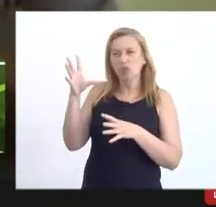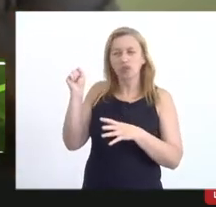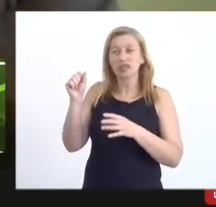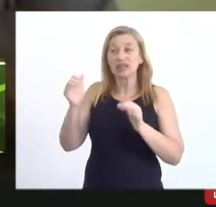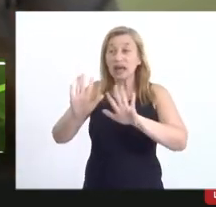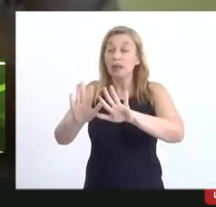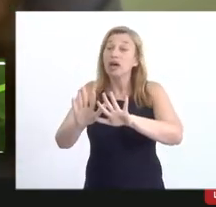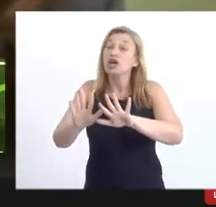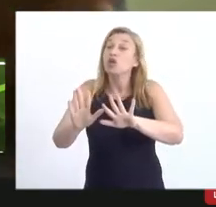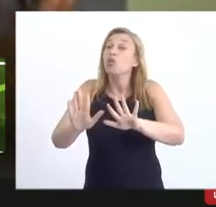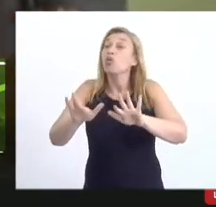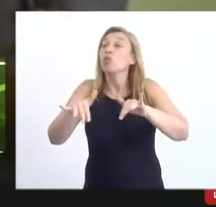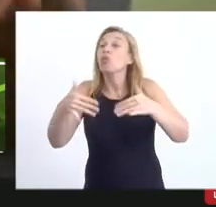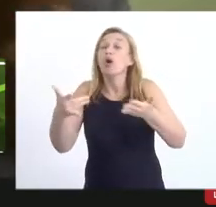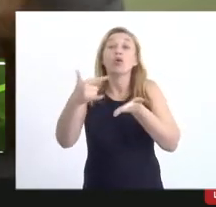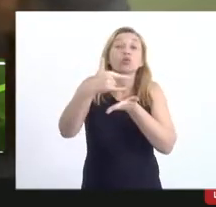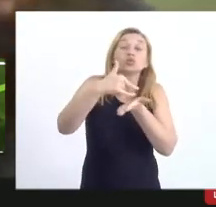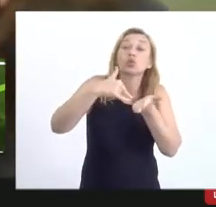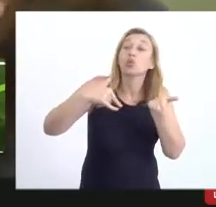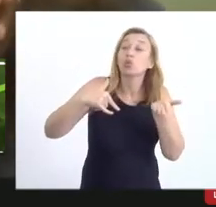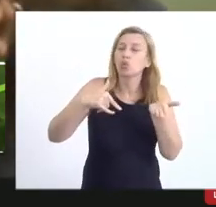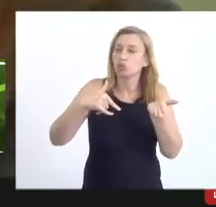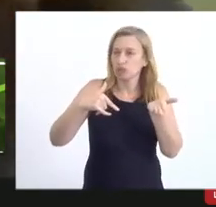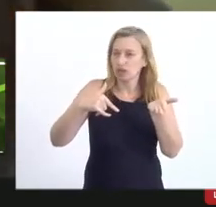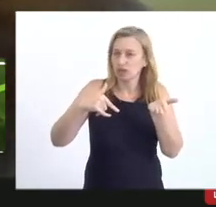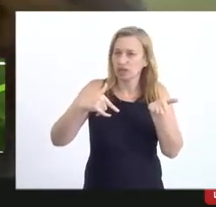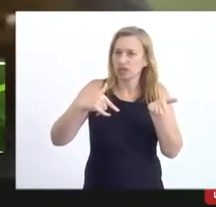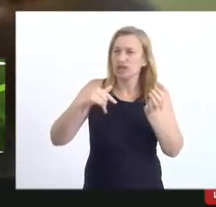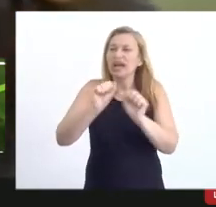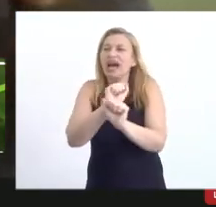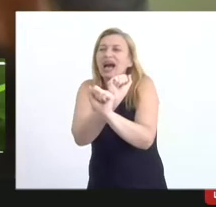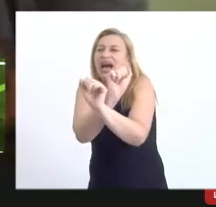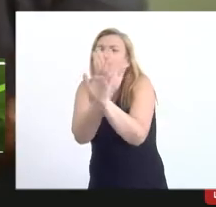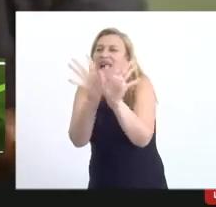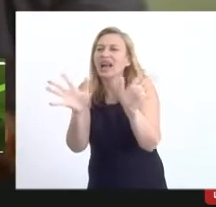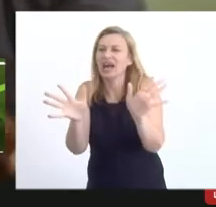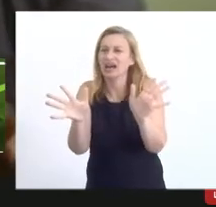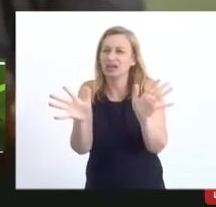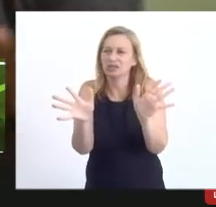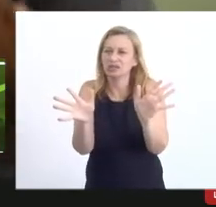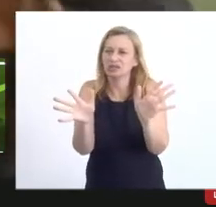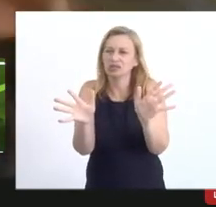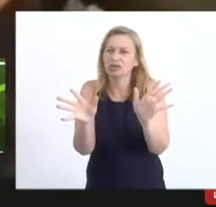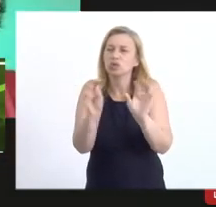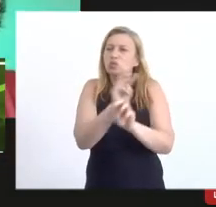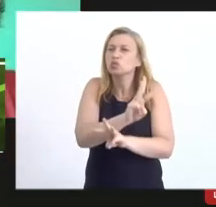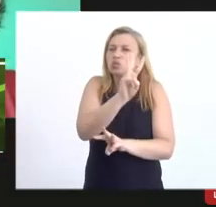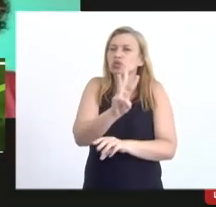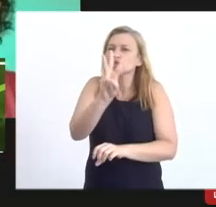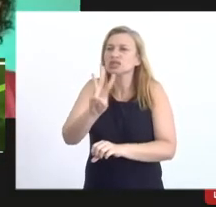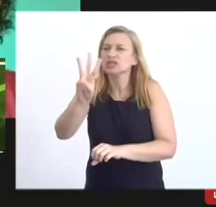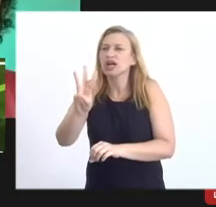é a forma quais são os documentos como seria essa transparência no nosso site o que está defalado eu não consegui